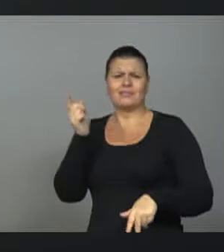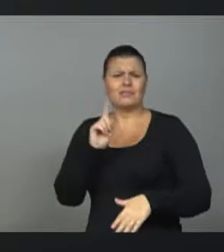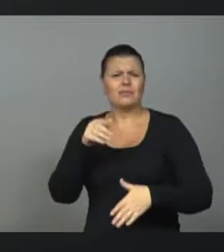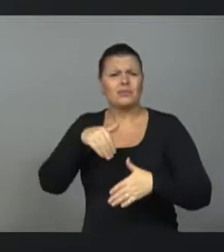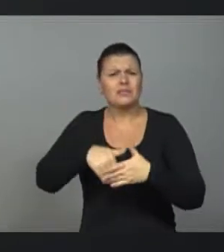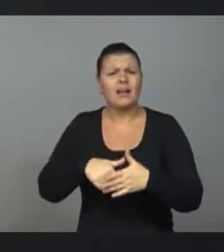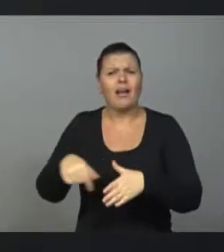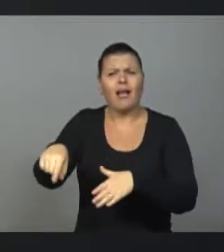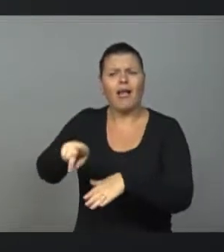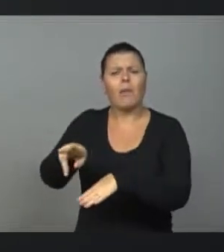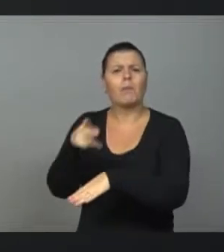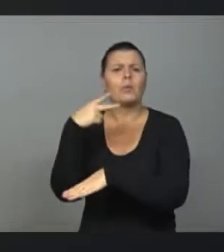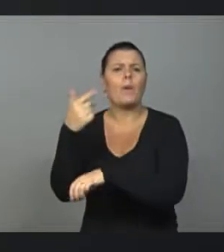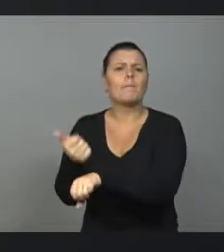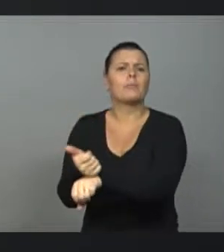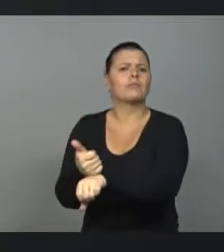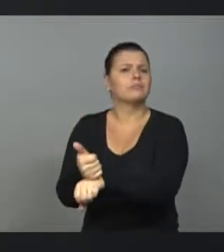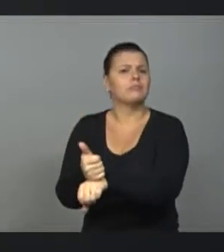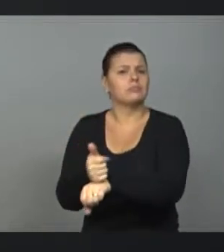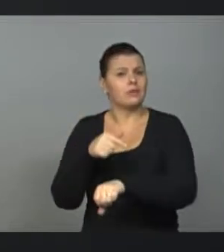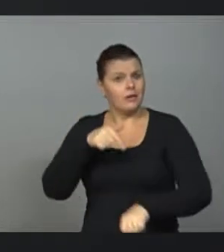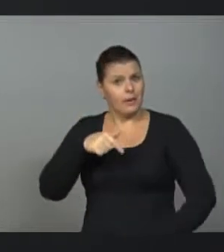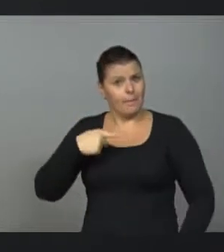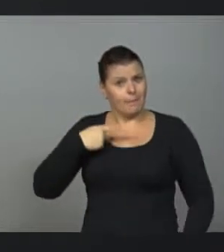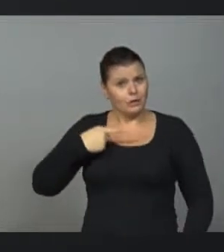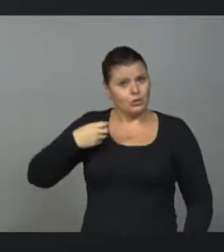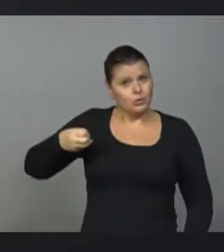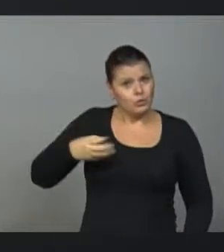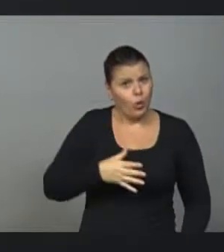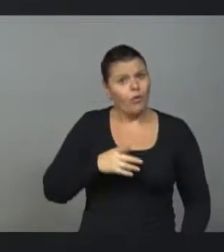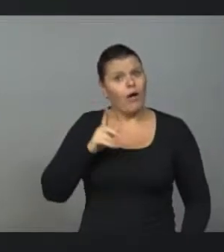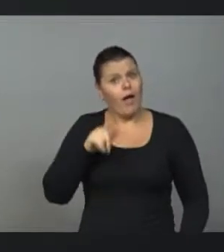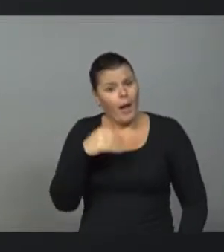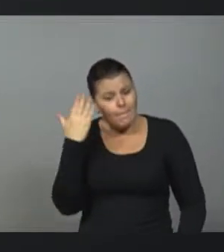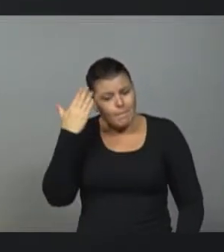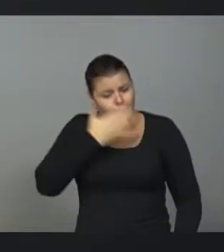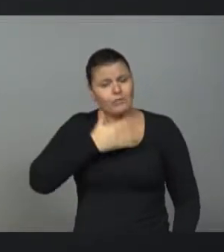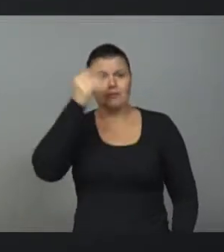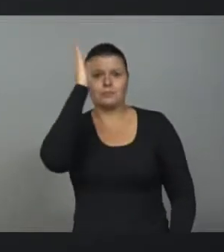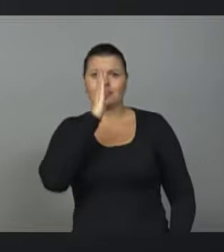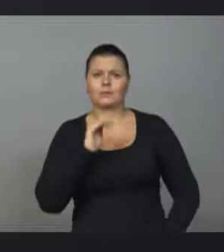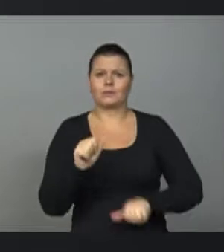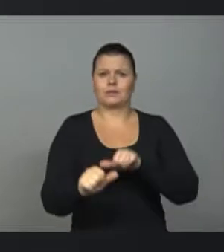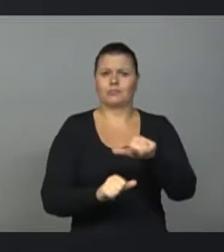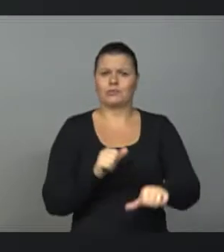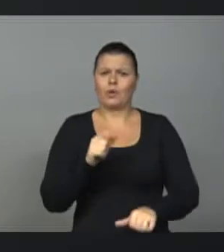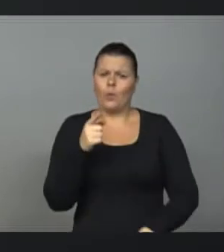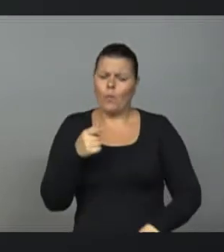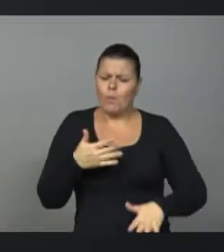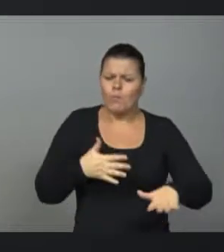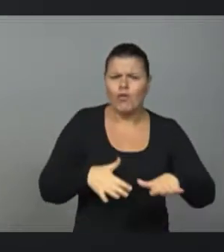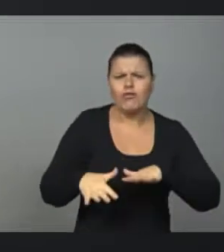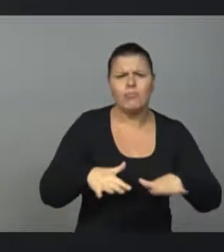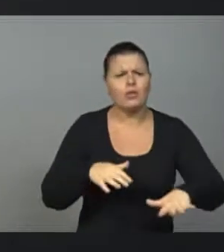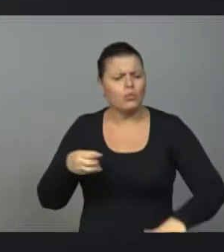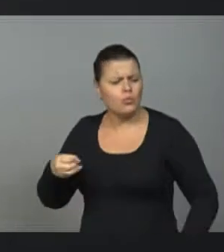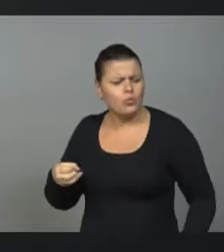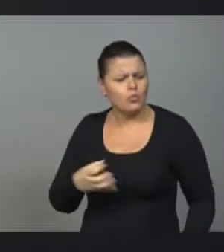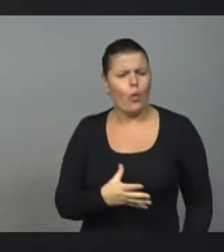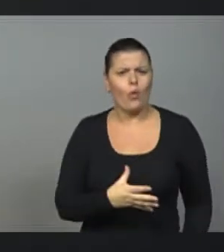O Partido Novo é uma demonstração de que o Brasil está mudando. É um movimento genuíno, vibrante da sociedade,